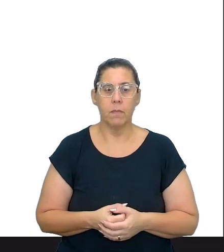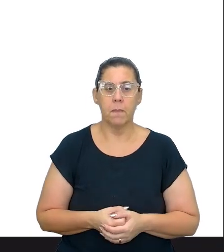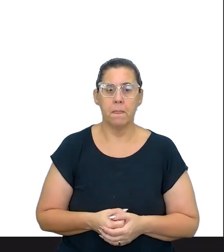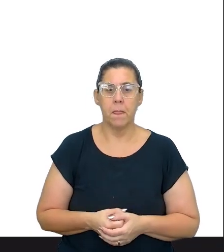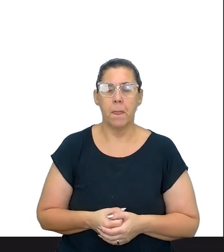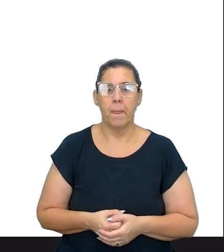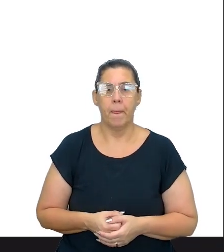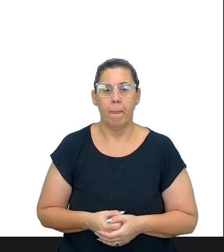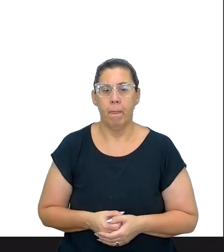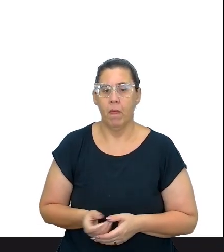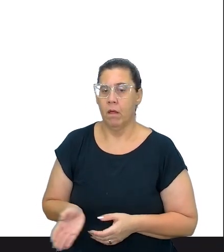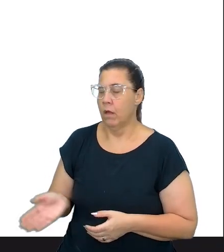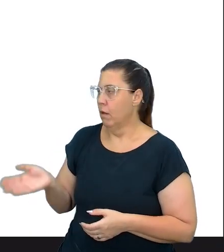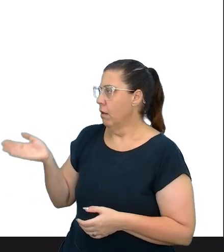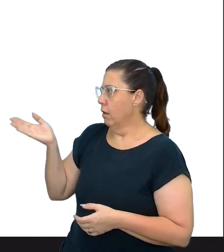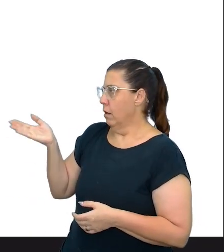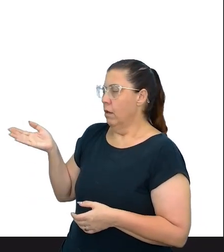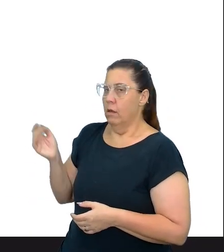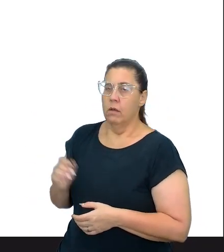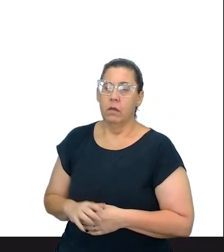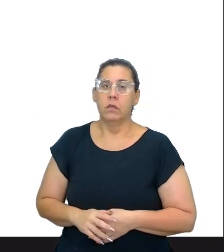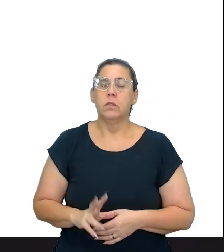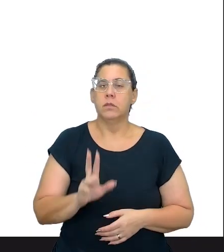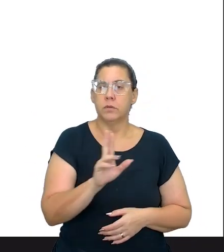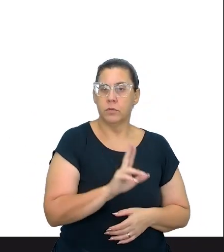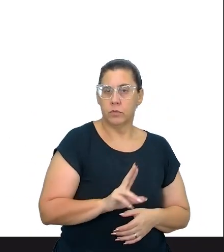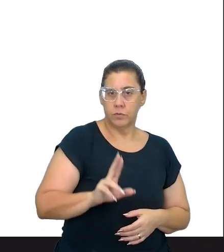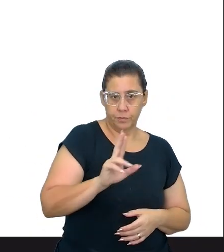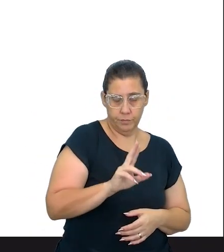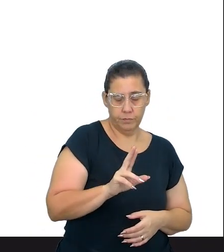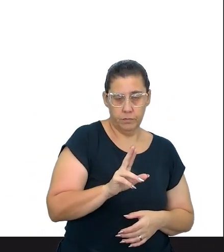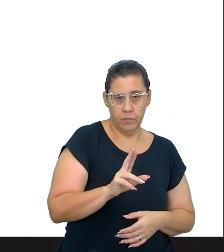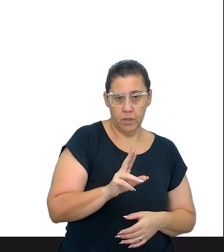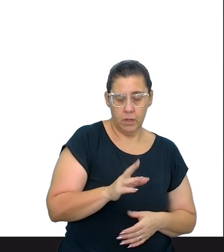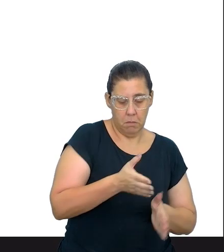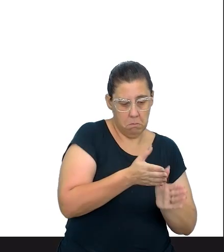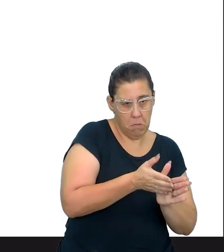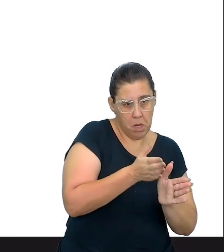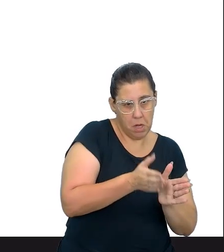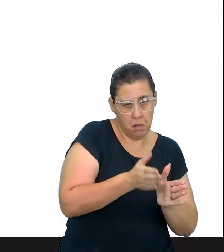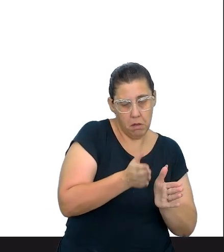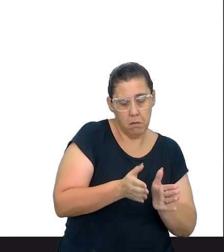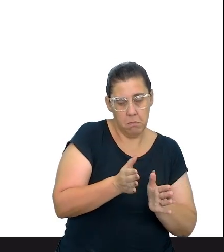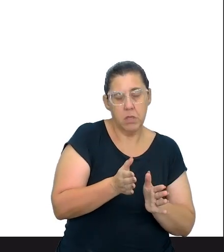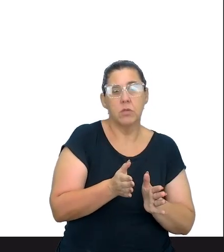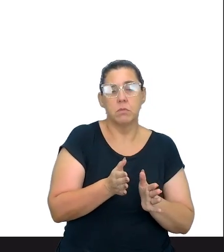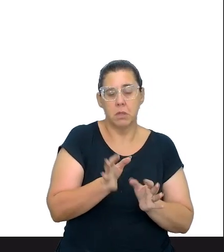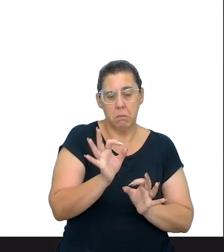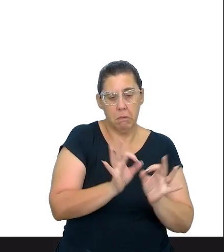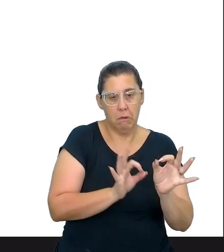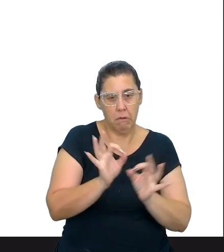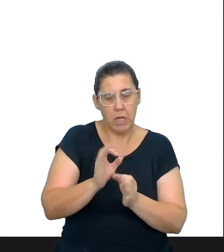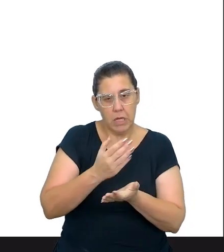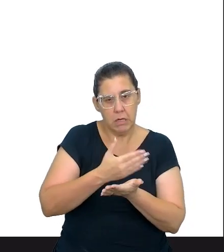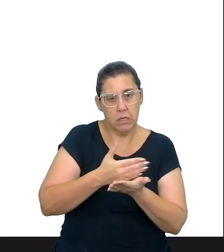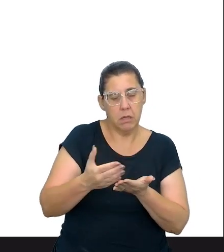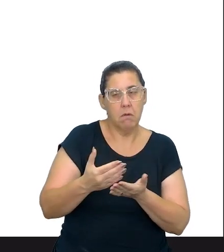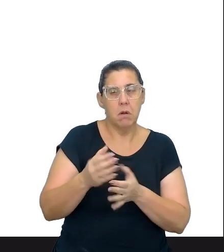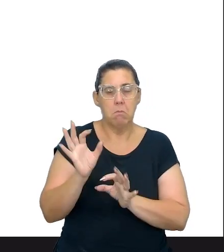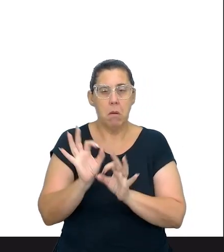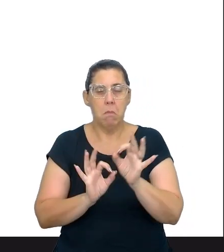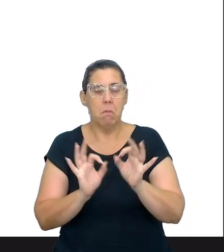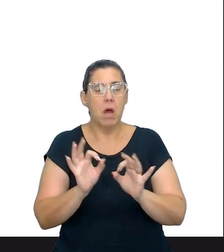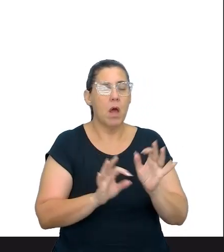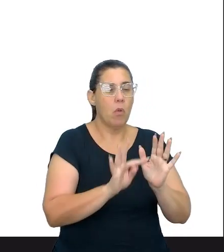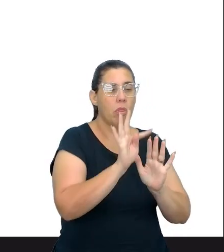propõe-se o quê? Utilizar procedimentos iniciais para a elaboração do texto, estabelecer